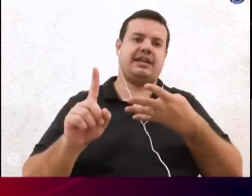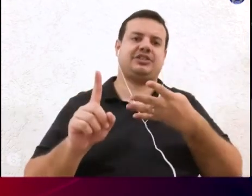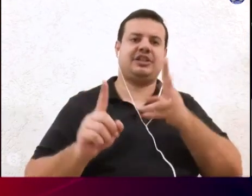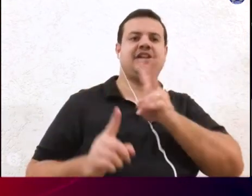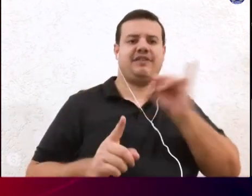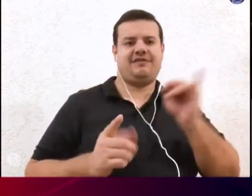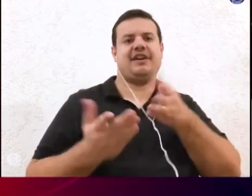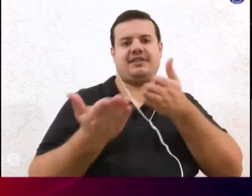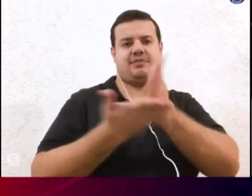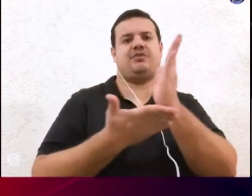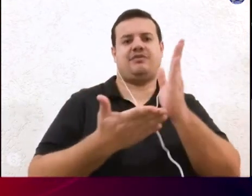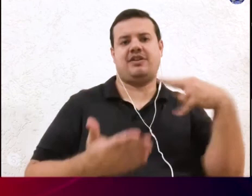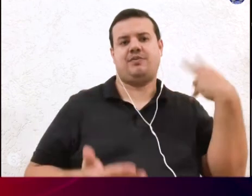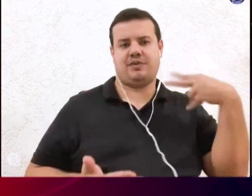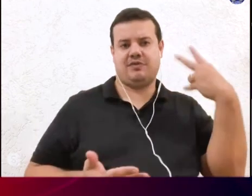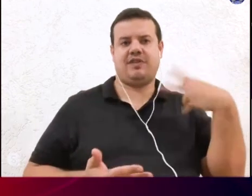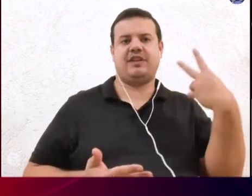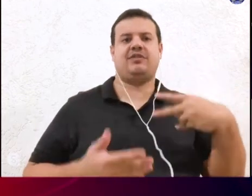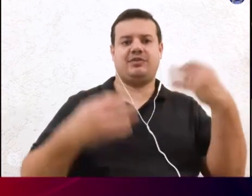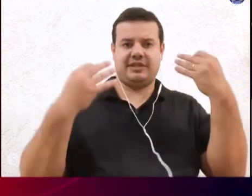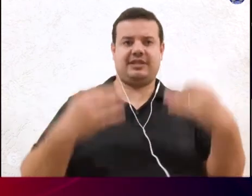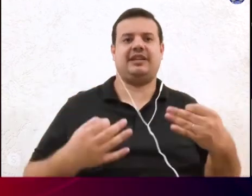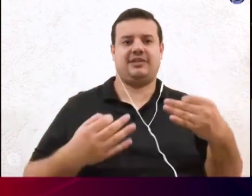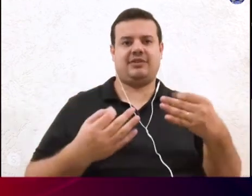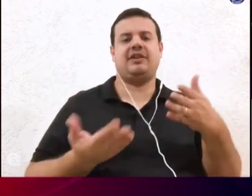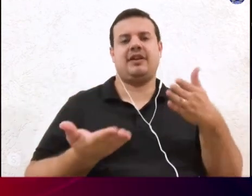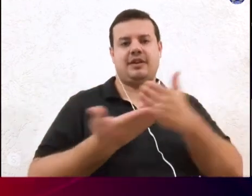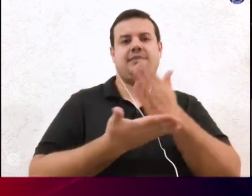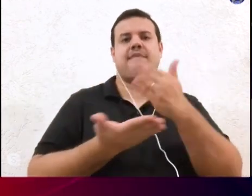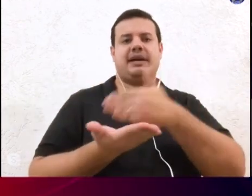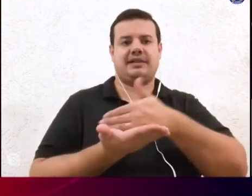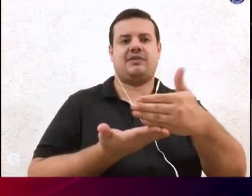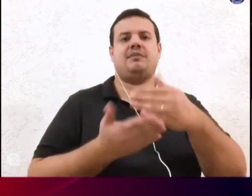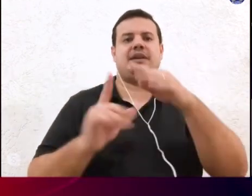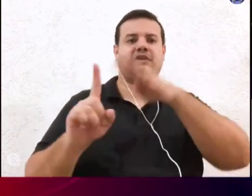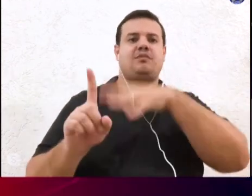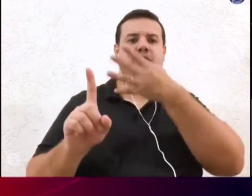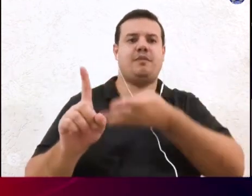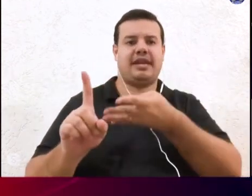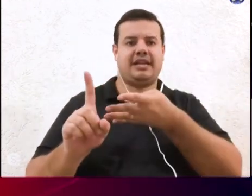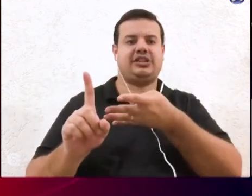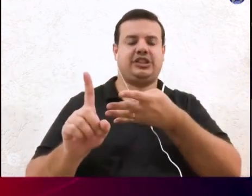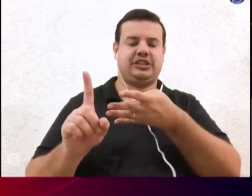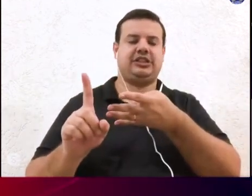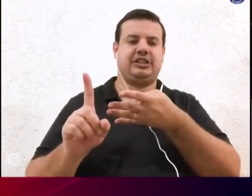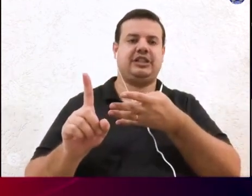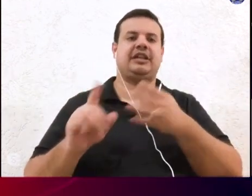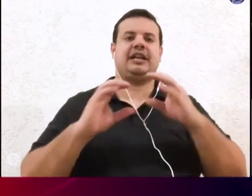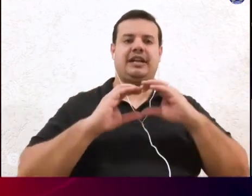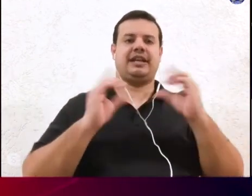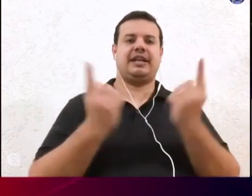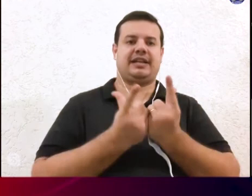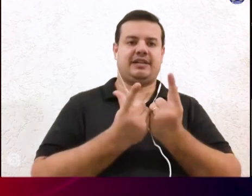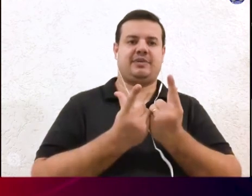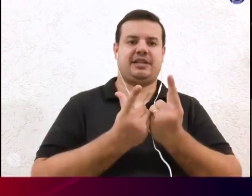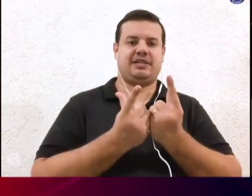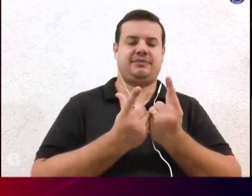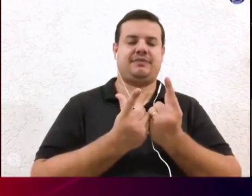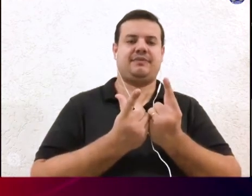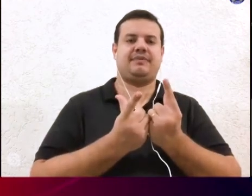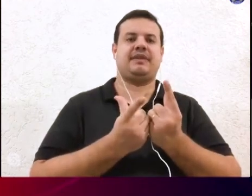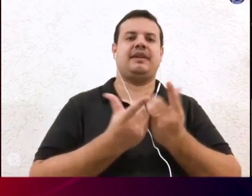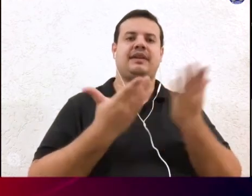demais senhores vereadores ela passa a ser uma homenagem da Câmara Municipal fica aqui o nosso